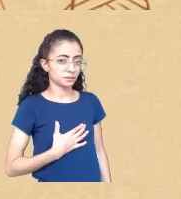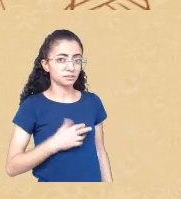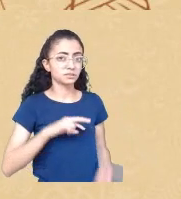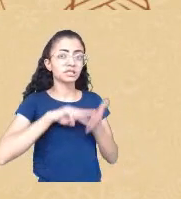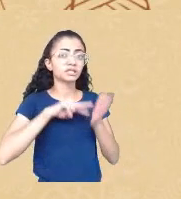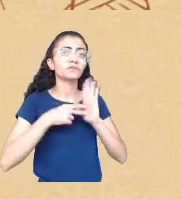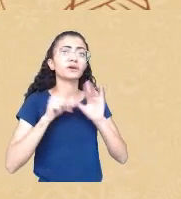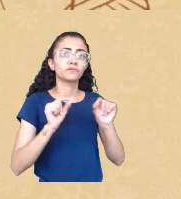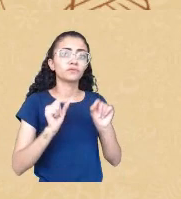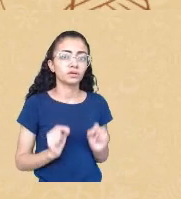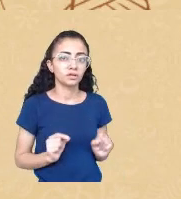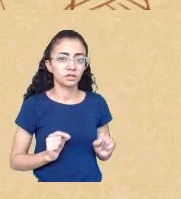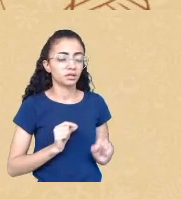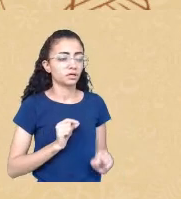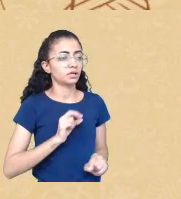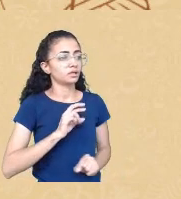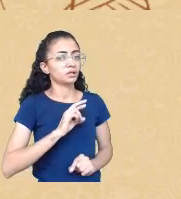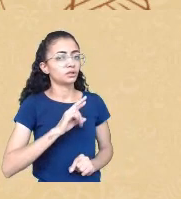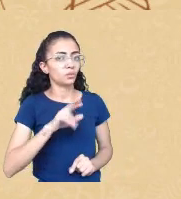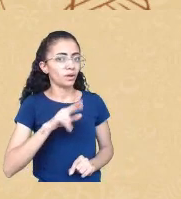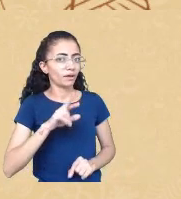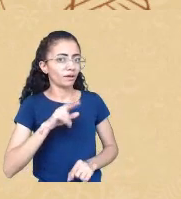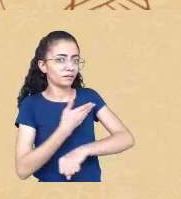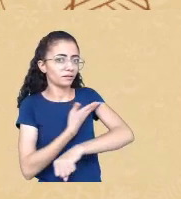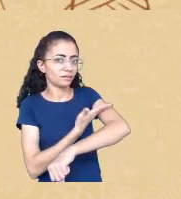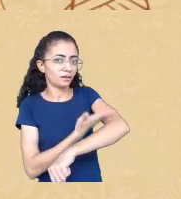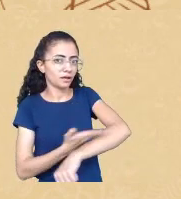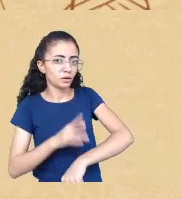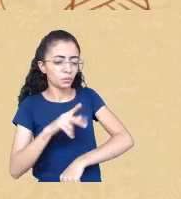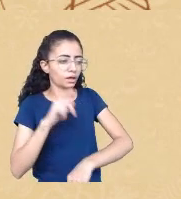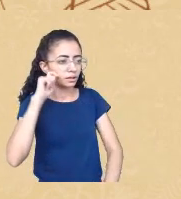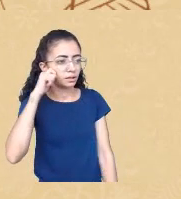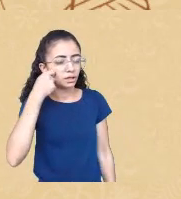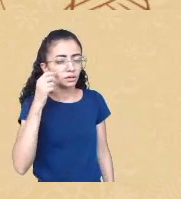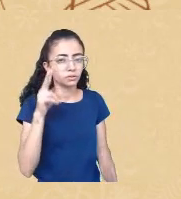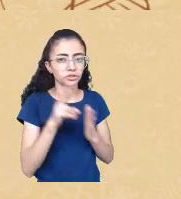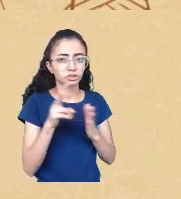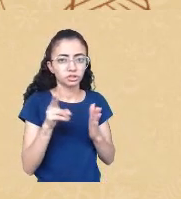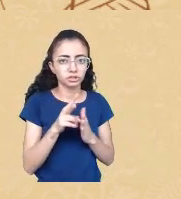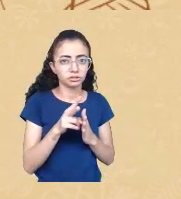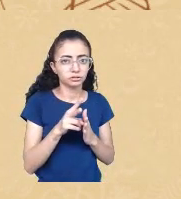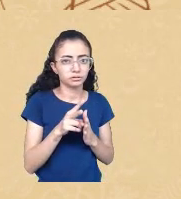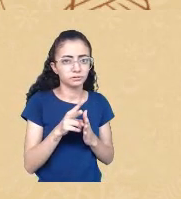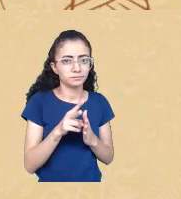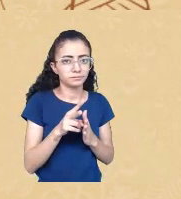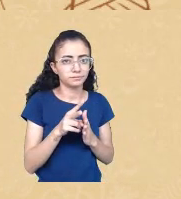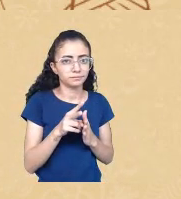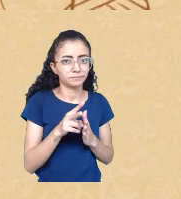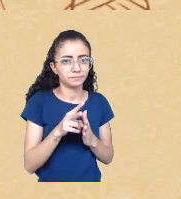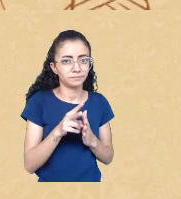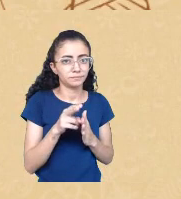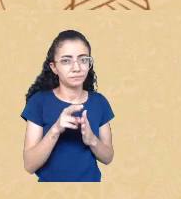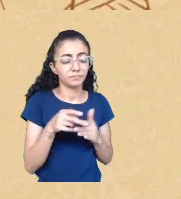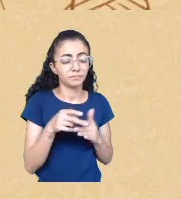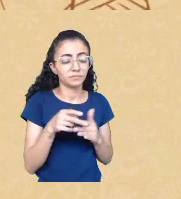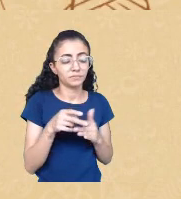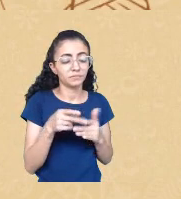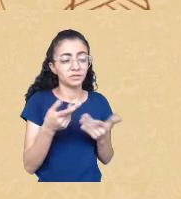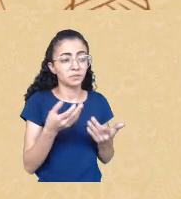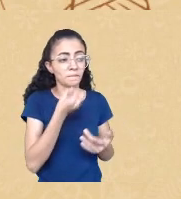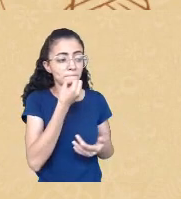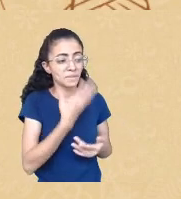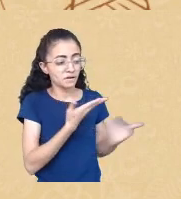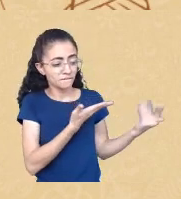brancos não negros indígenas não são bem-vindos isso é uma guerra isso